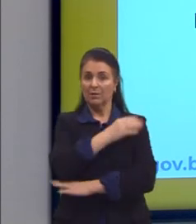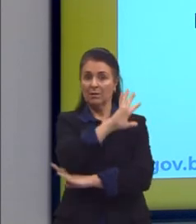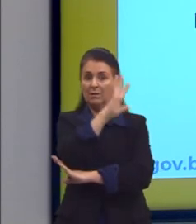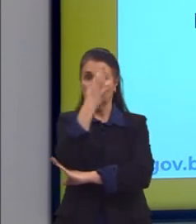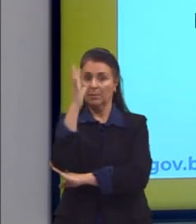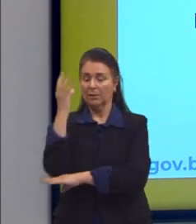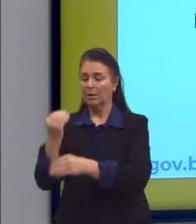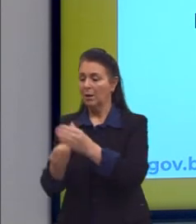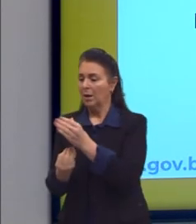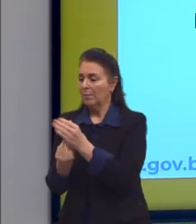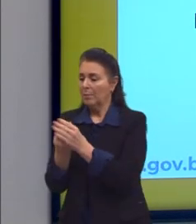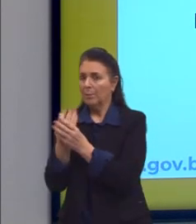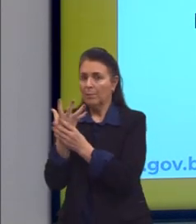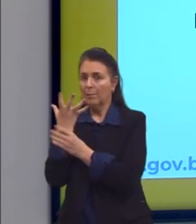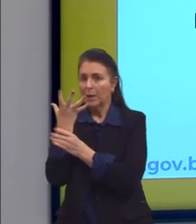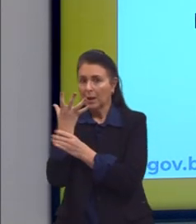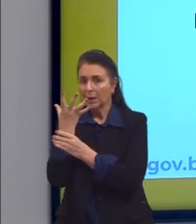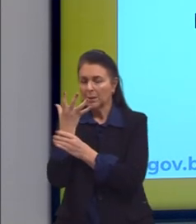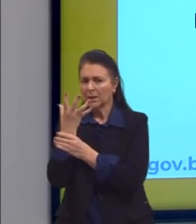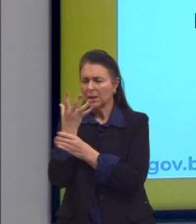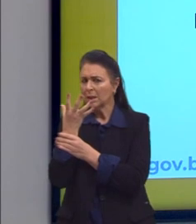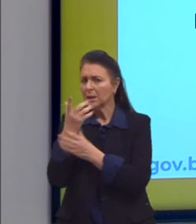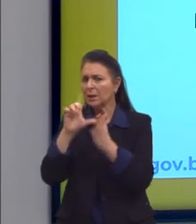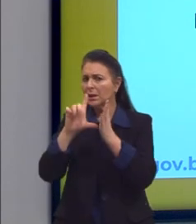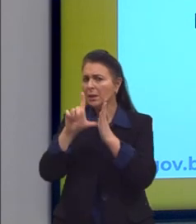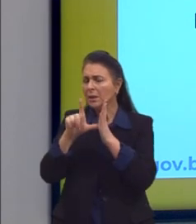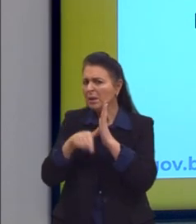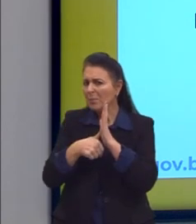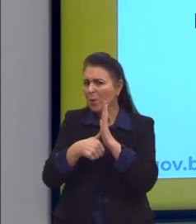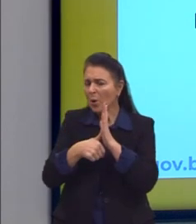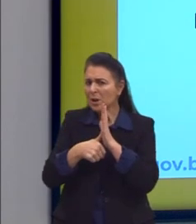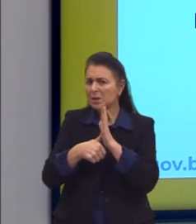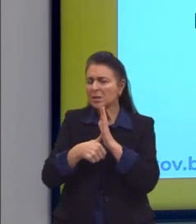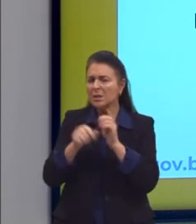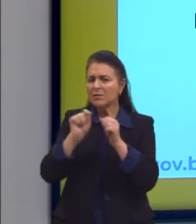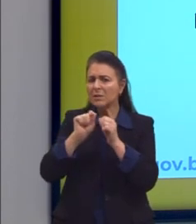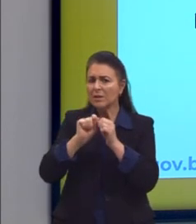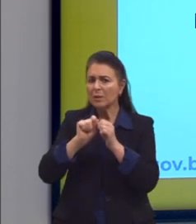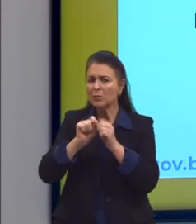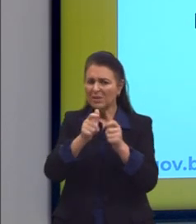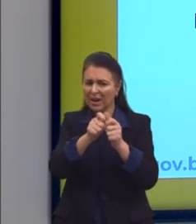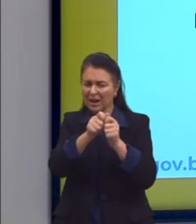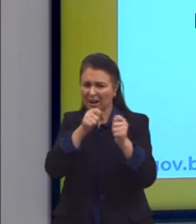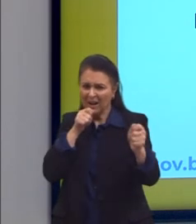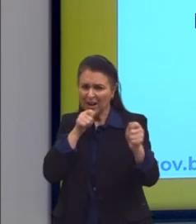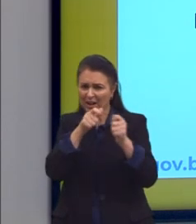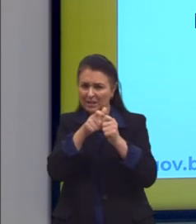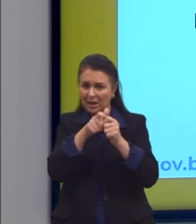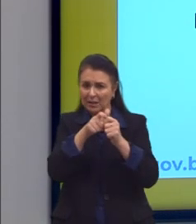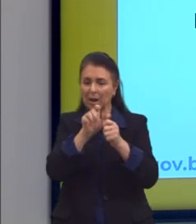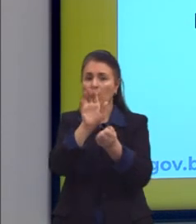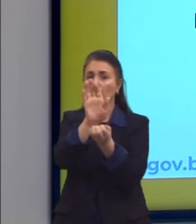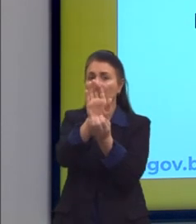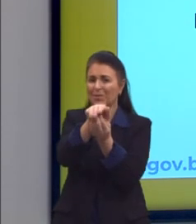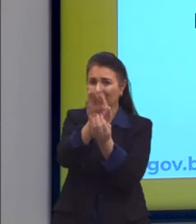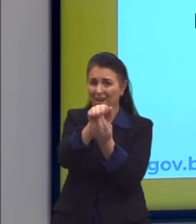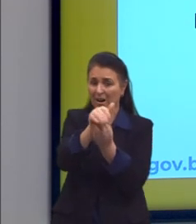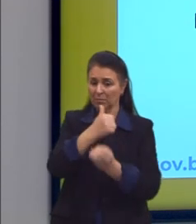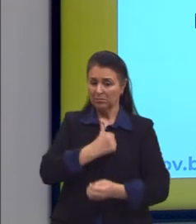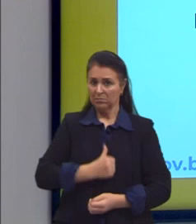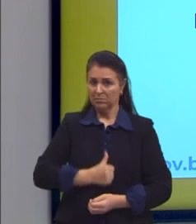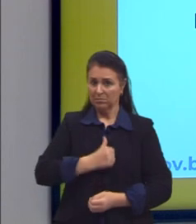nasce depois que fazemos a caçada com fogo, diziam eles. Esta outra, quando a anta caga a semente,